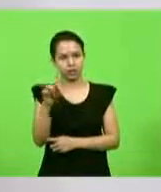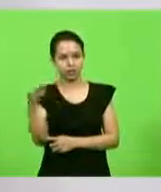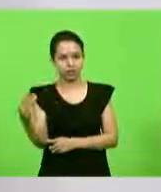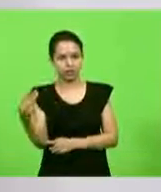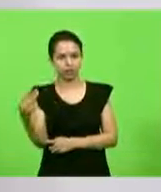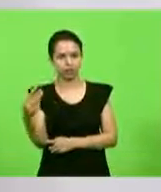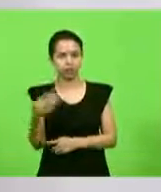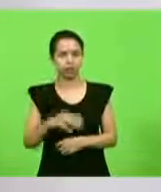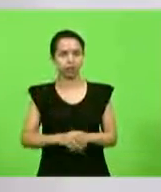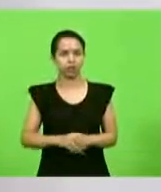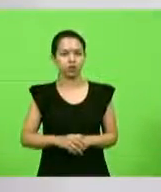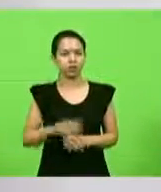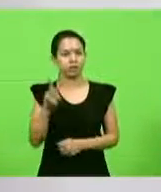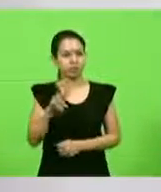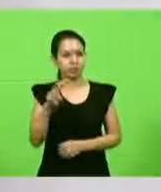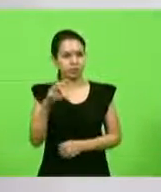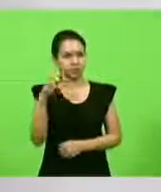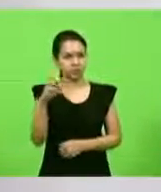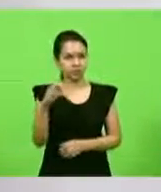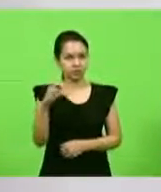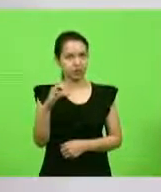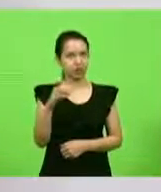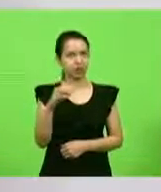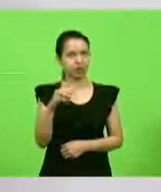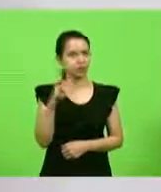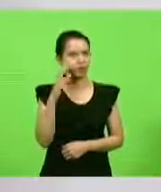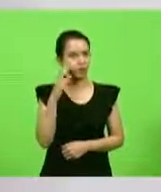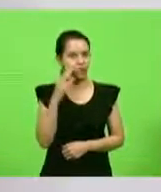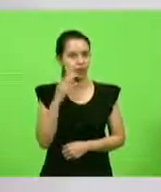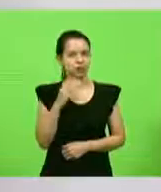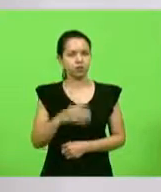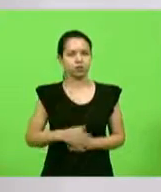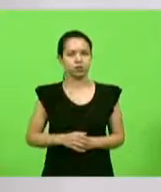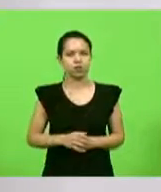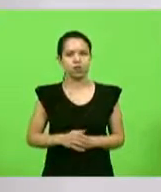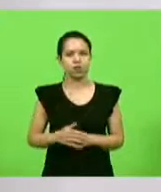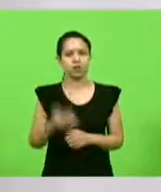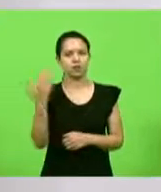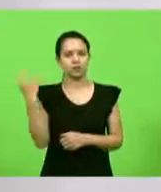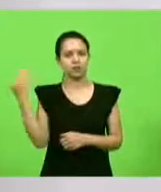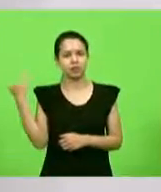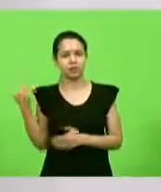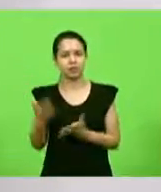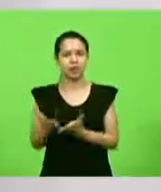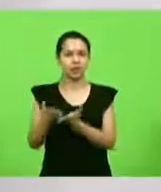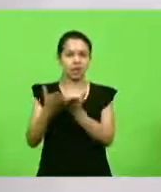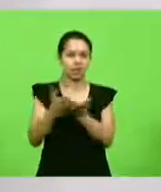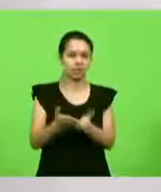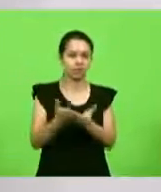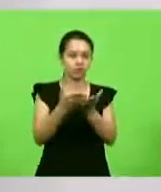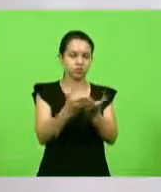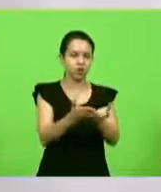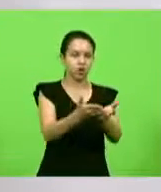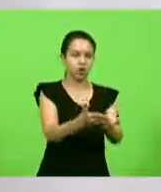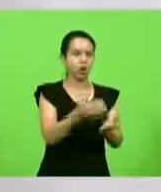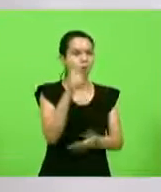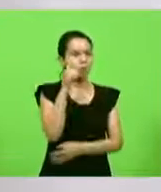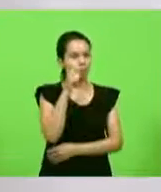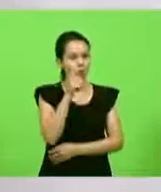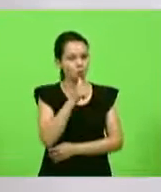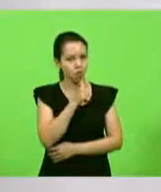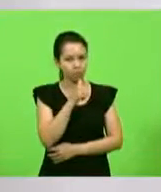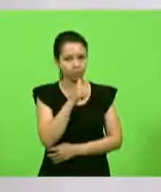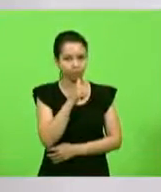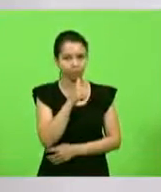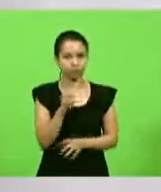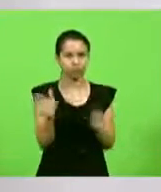vitamina C, por exemplo, você sabia que nas navegações, quando as mulheres se despediam e